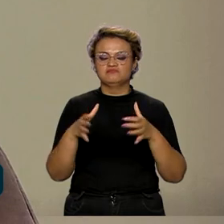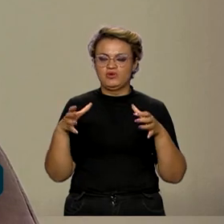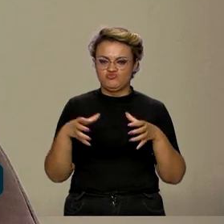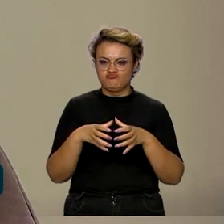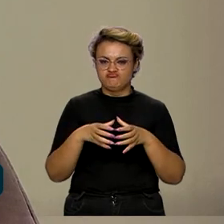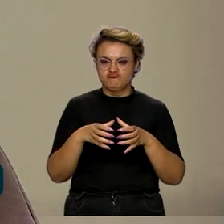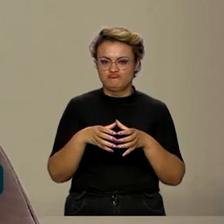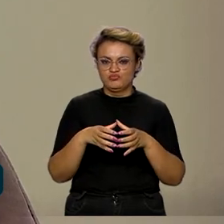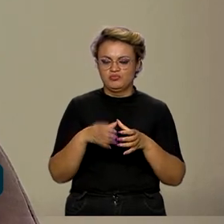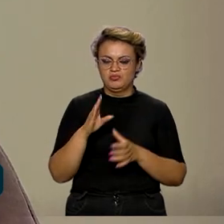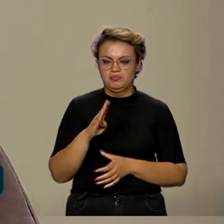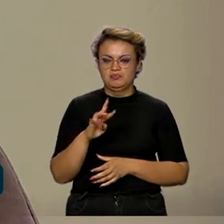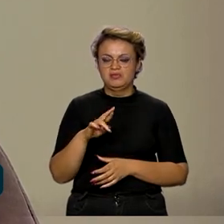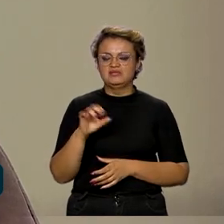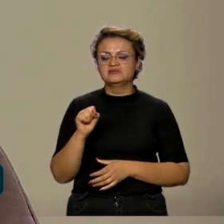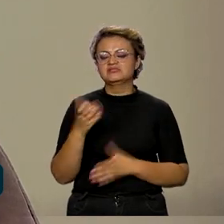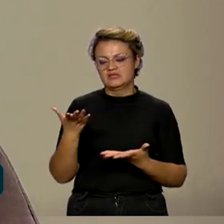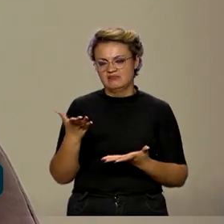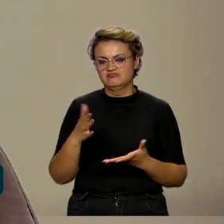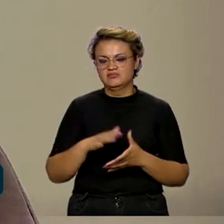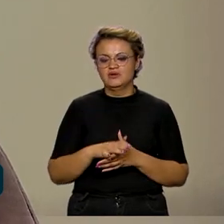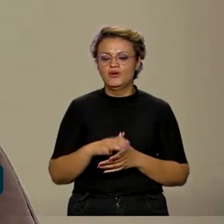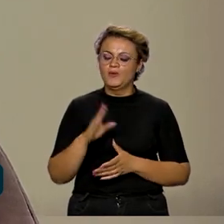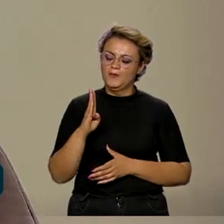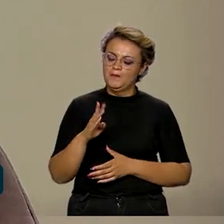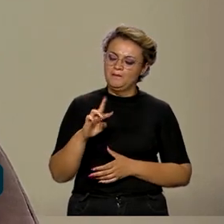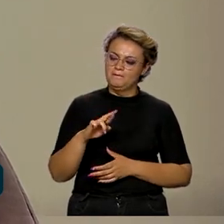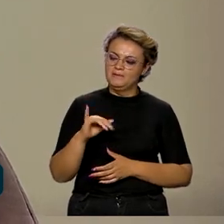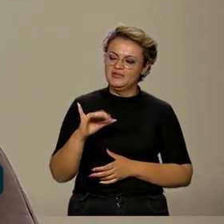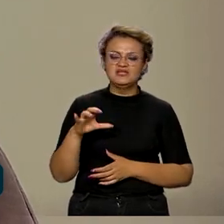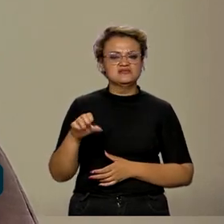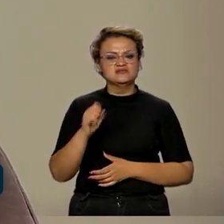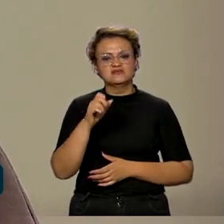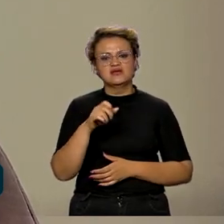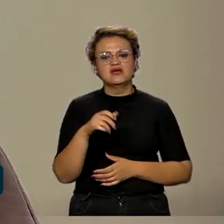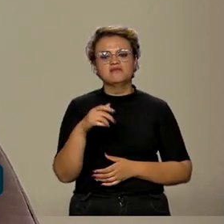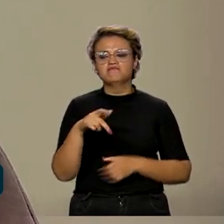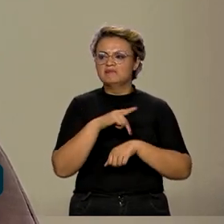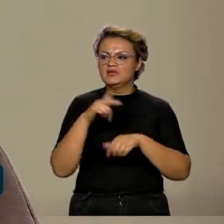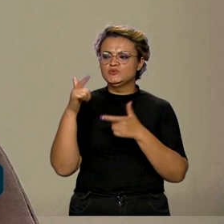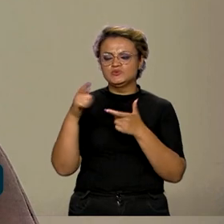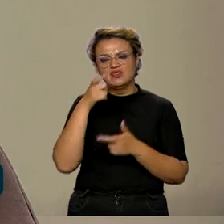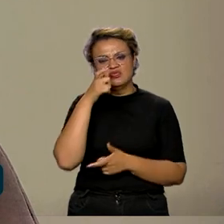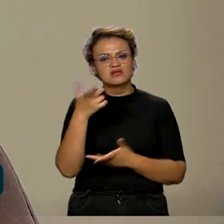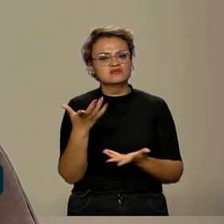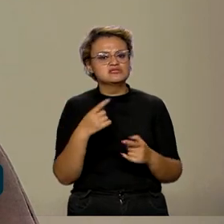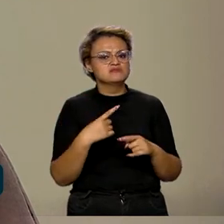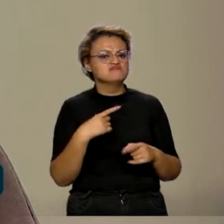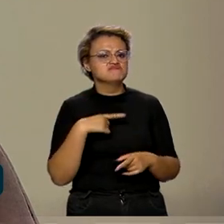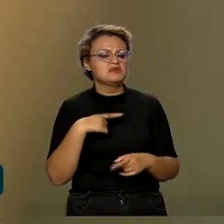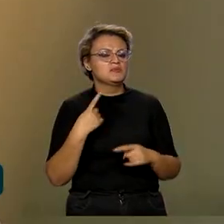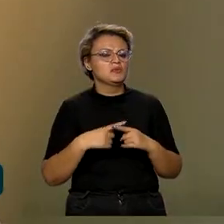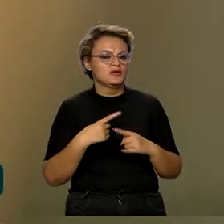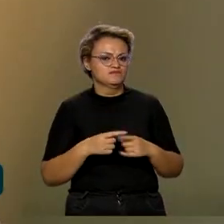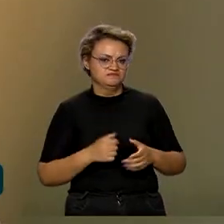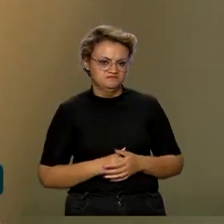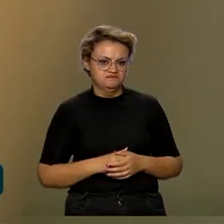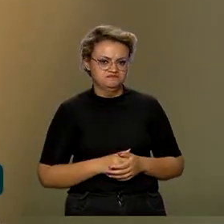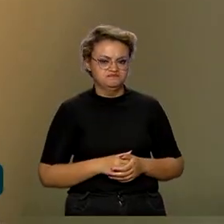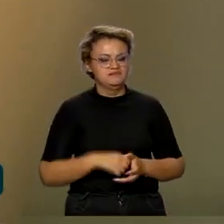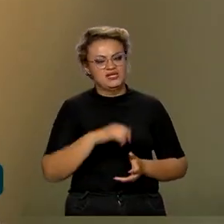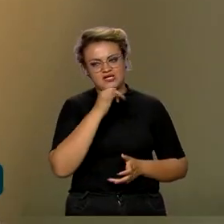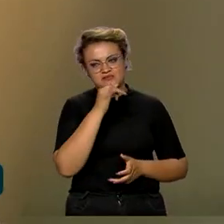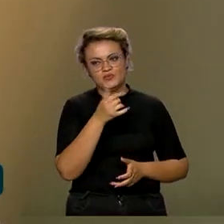Queria que você explicasse um pouquinho por que o BRICS interessa a tantos países nesse sentido. Quando, em 2009,